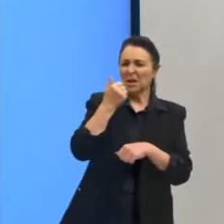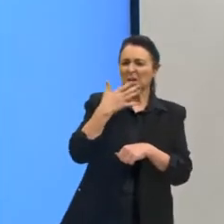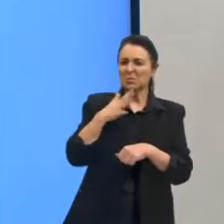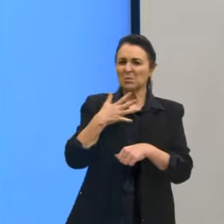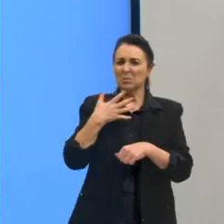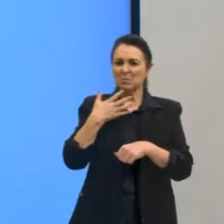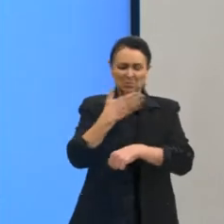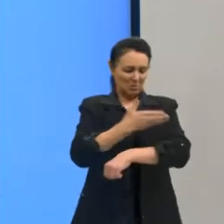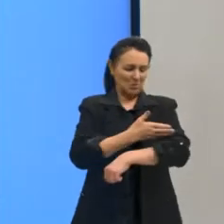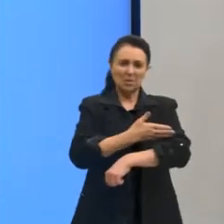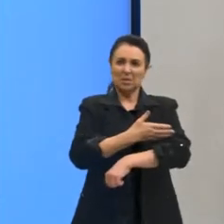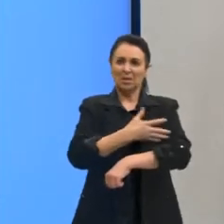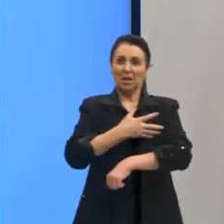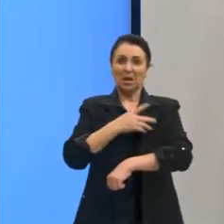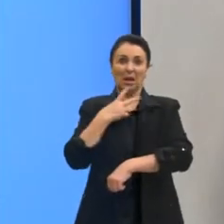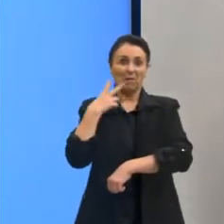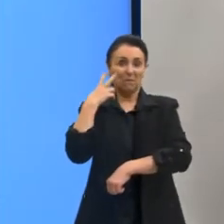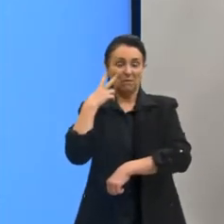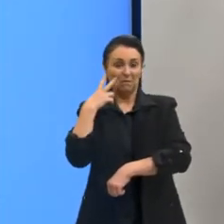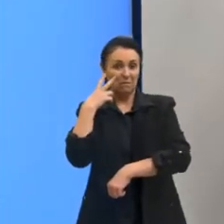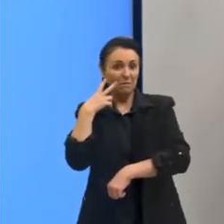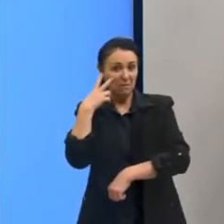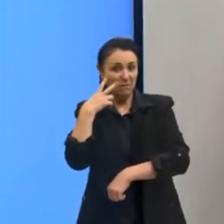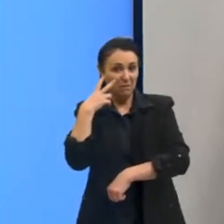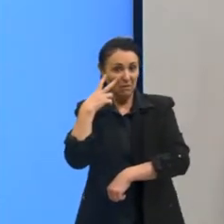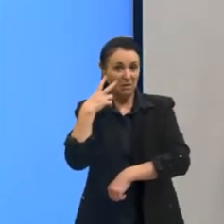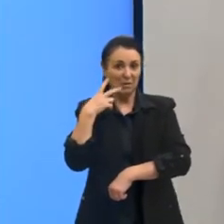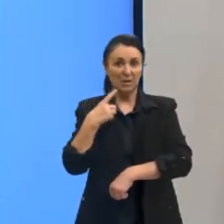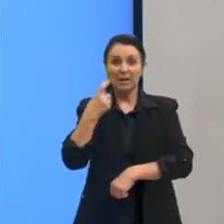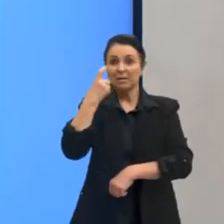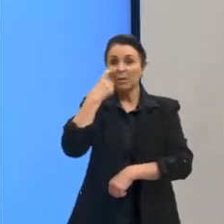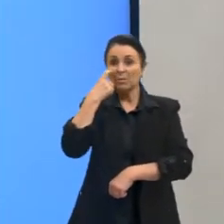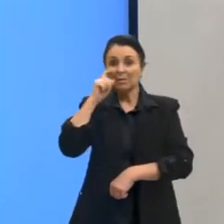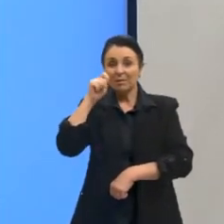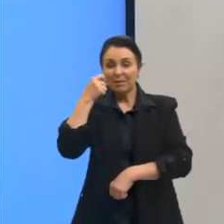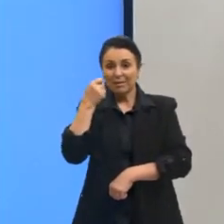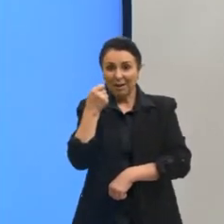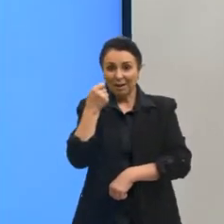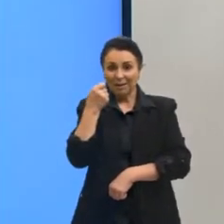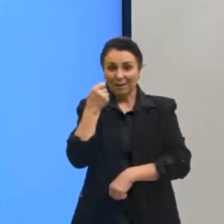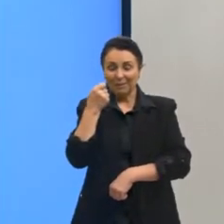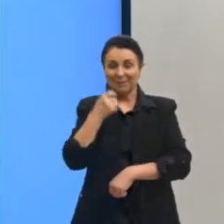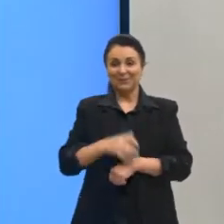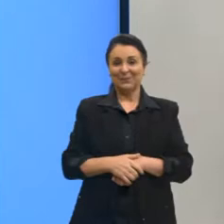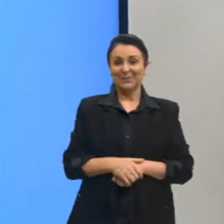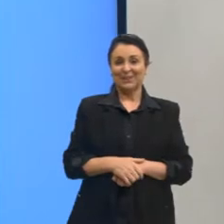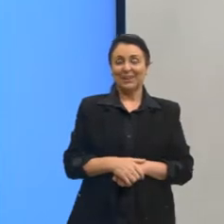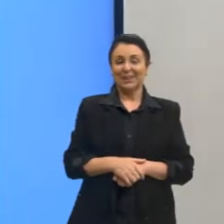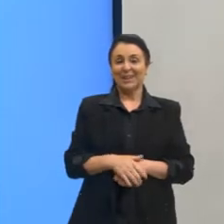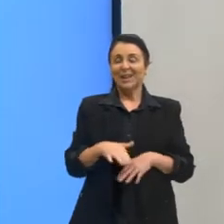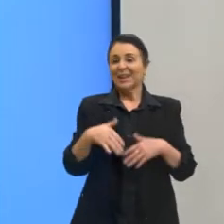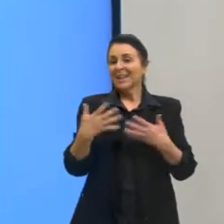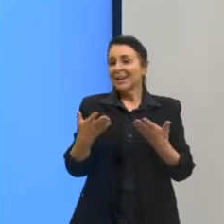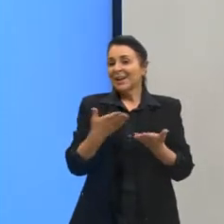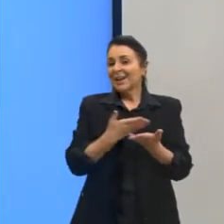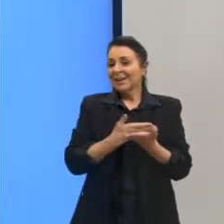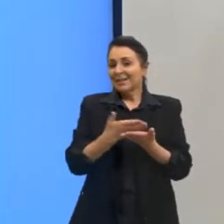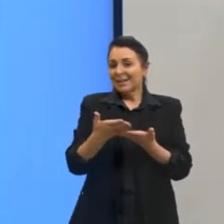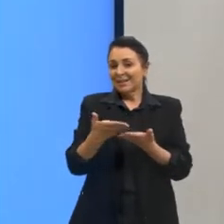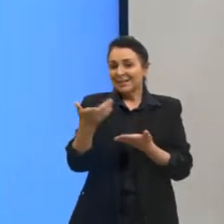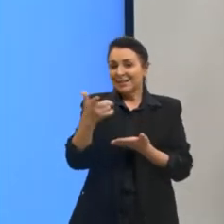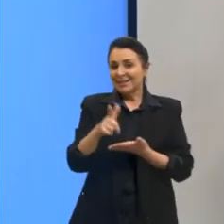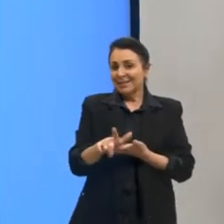cor de vinho, tênis, tá? E tem um sinal aqui ao lado direito do rosto, tá bom? Então, vamos para mais essa